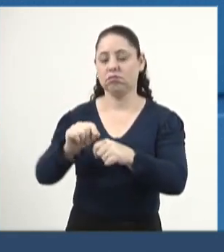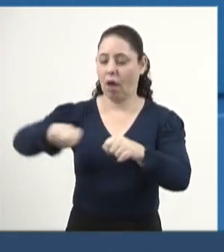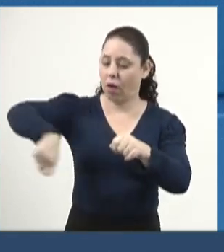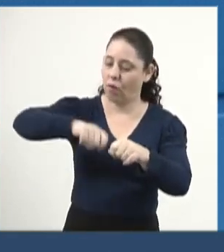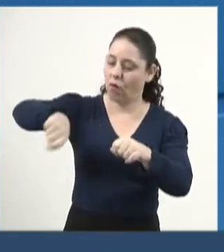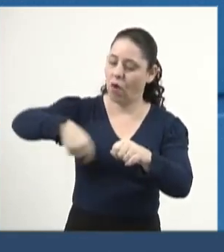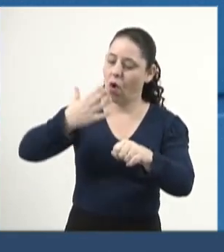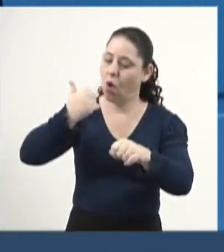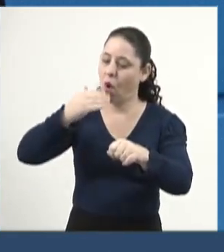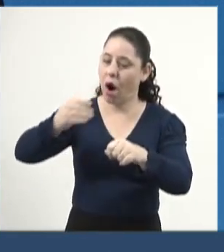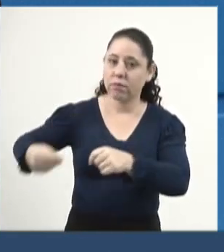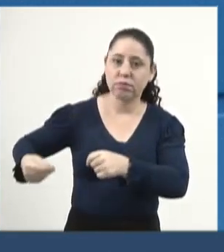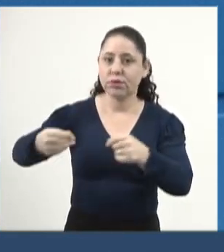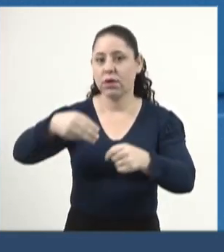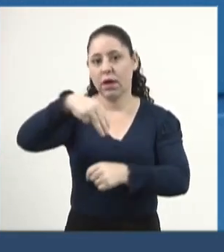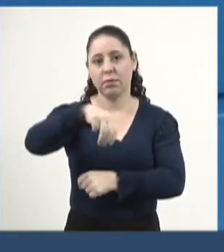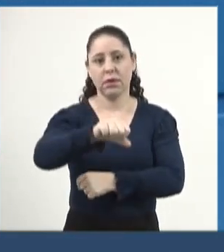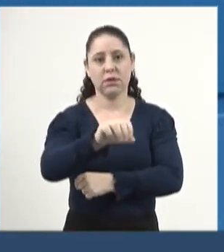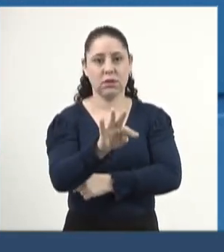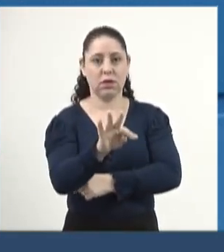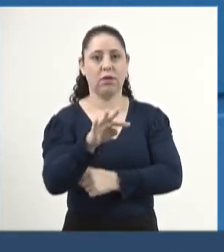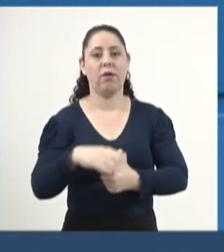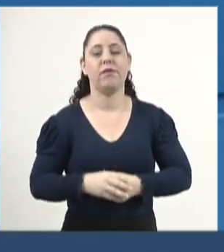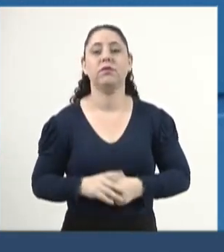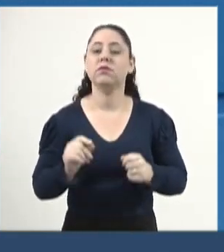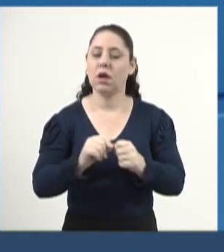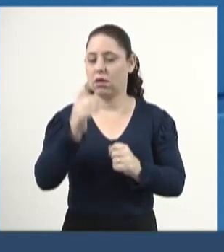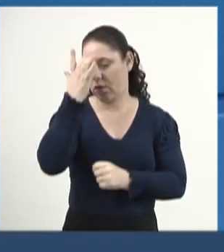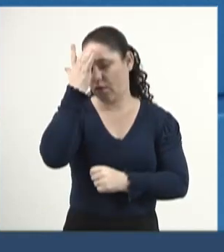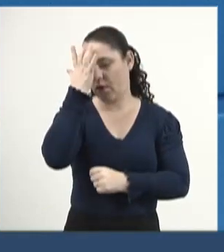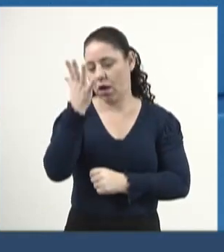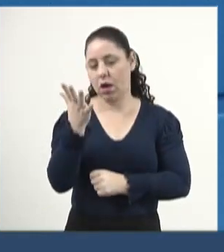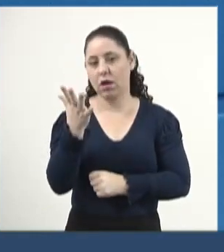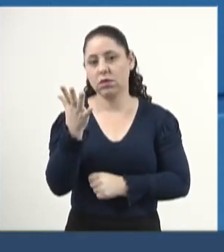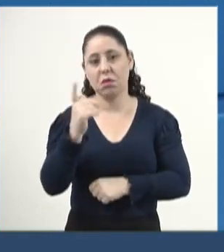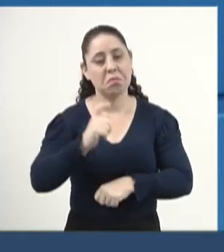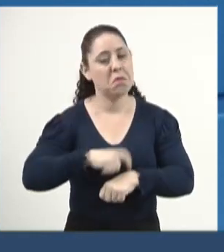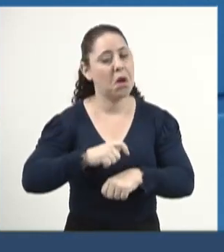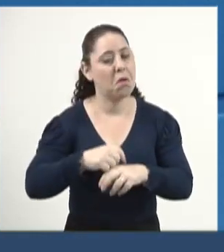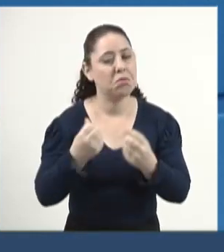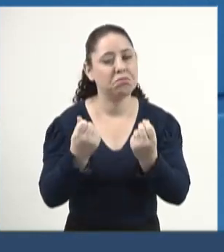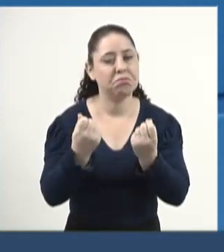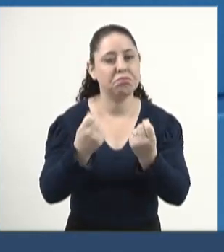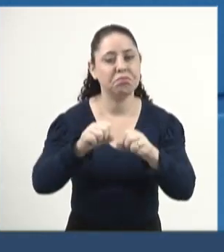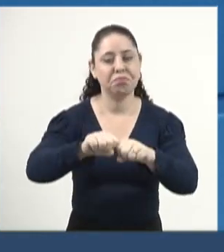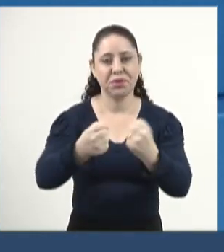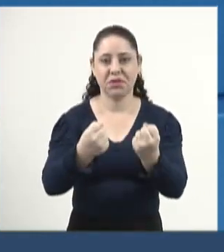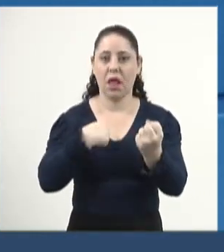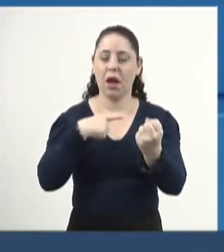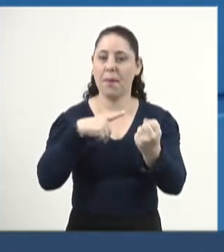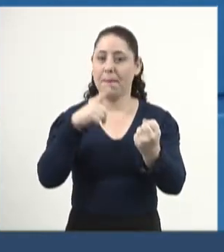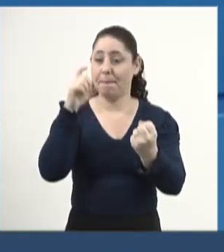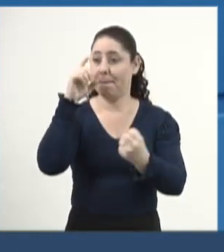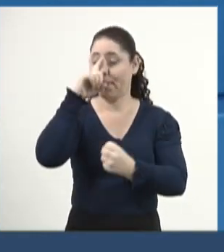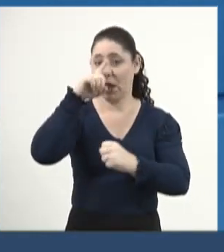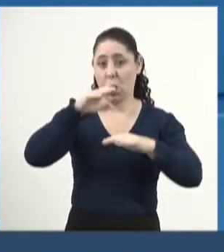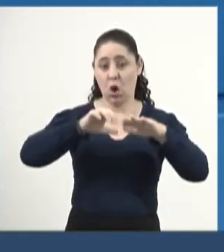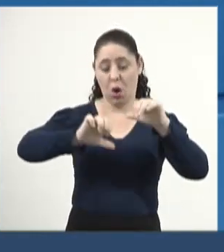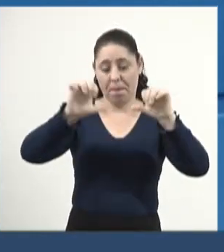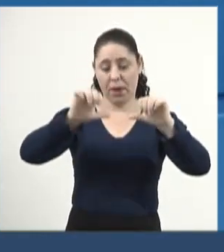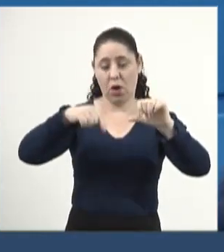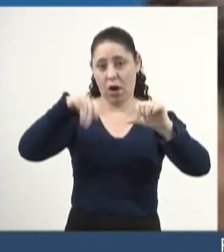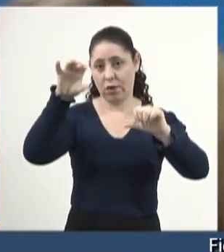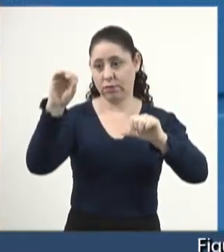alimentos, o MST faz a diferença no momento do pior desastre natural da história do Rio Grande do Sul,